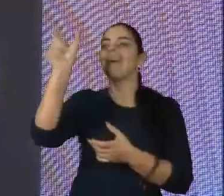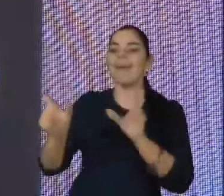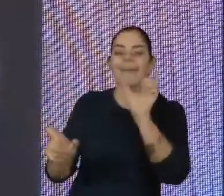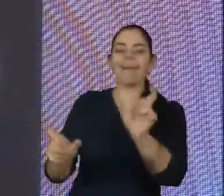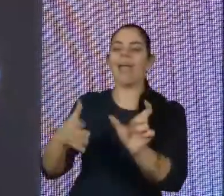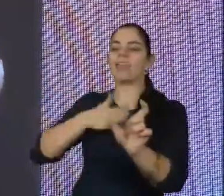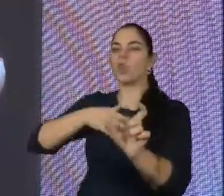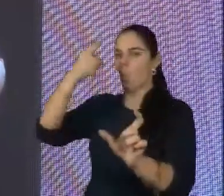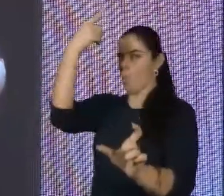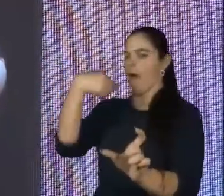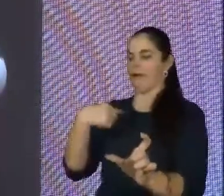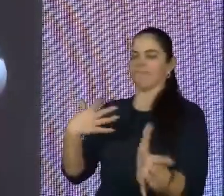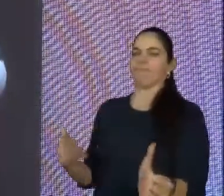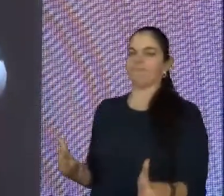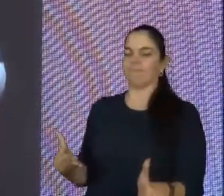a gente